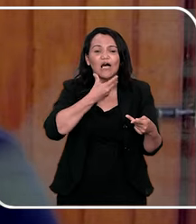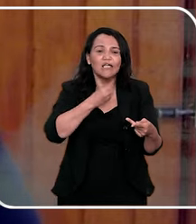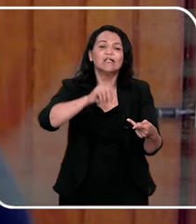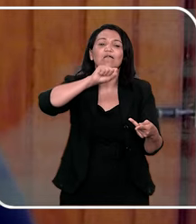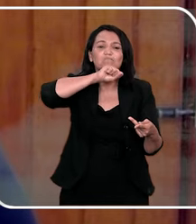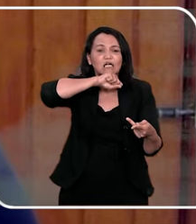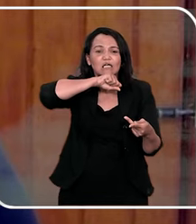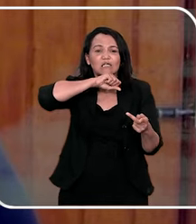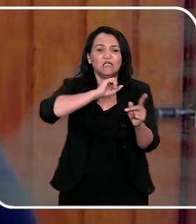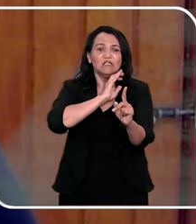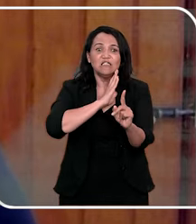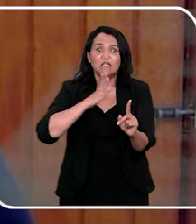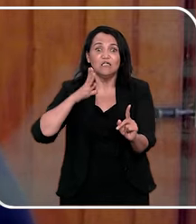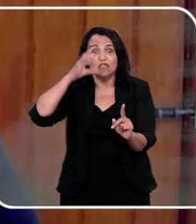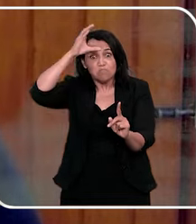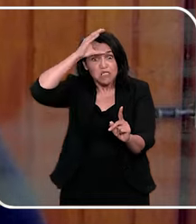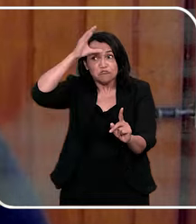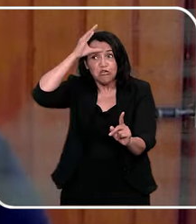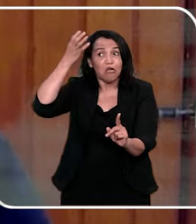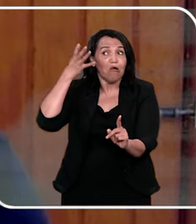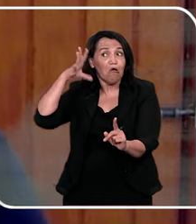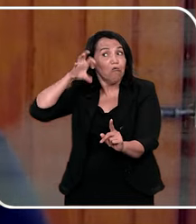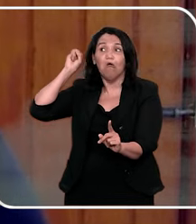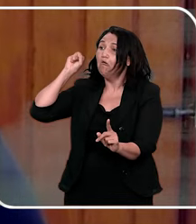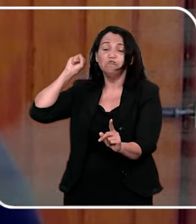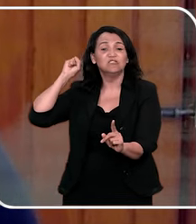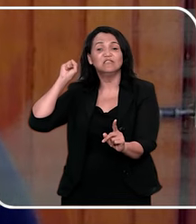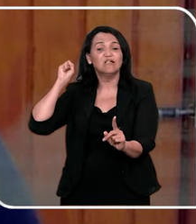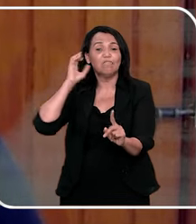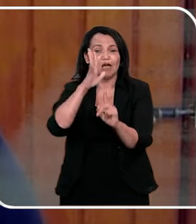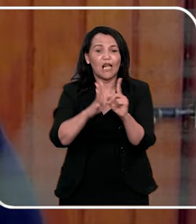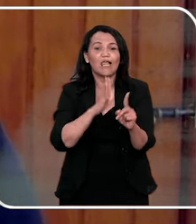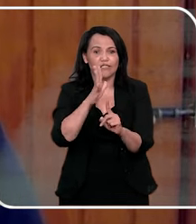pai no final de semana, meu Deus, que minha tia não ouça essa palestra,